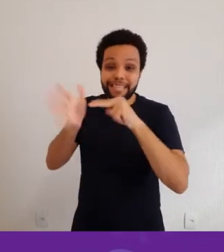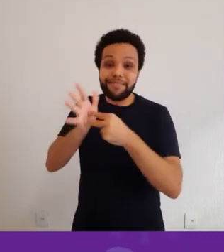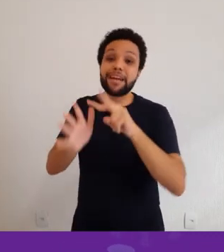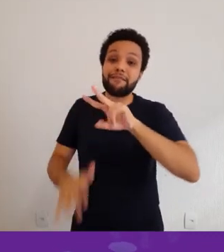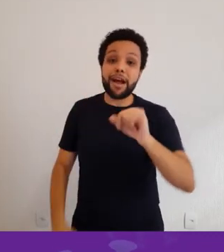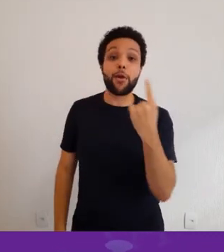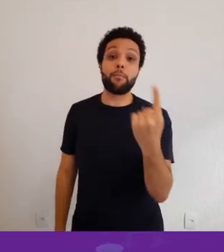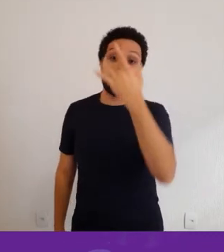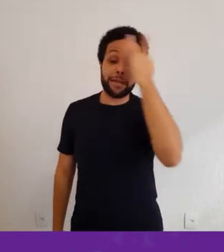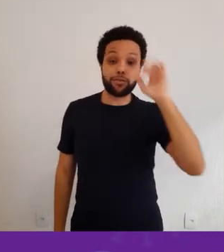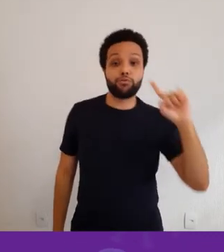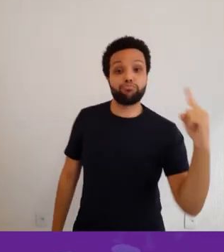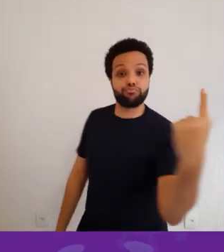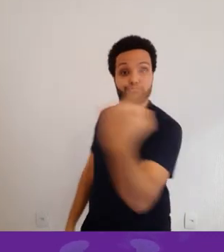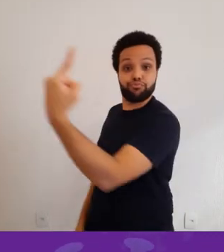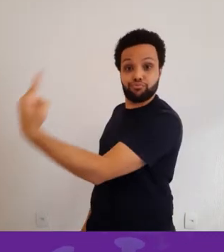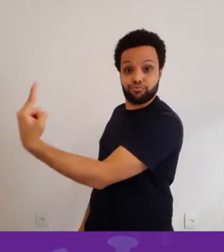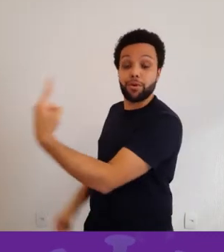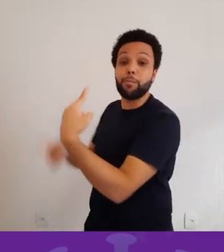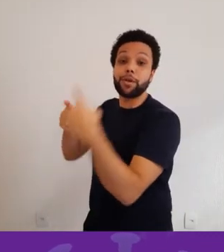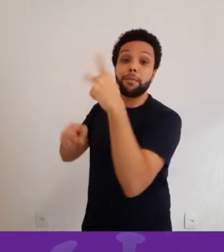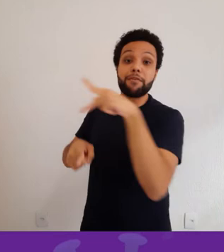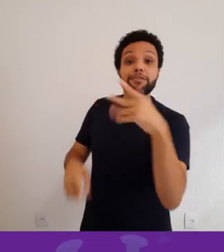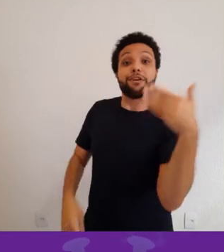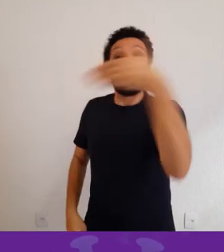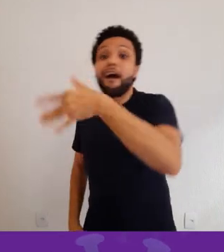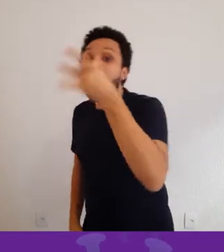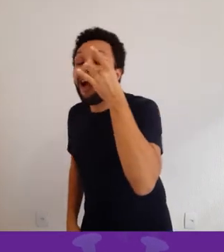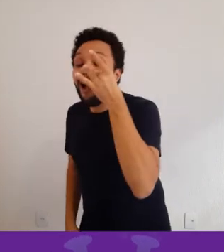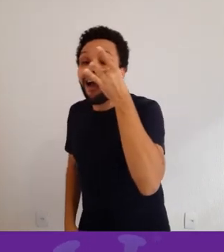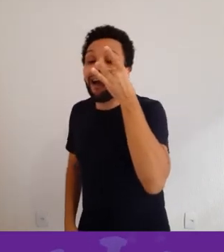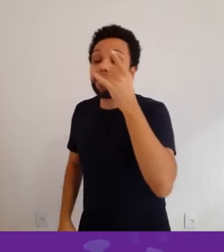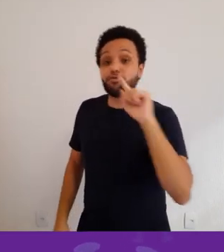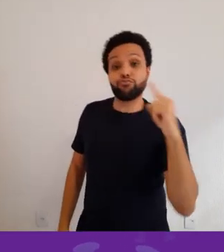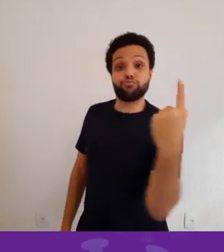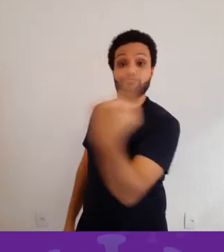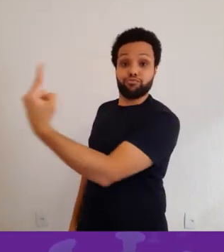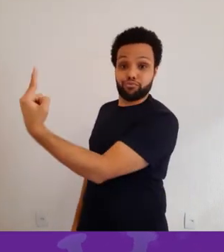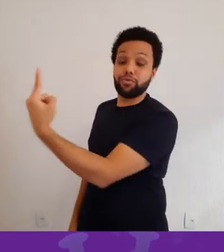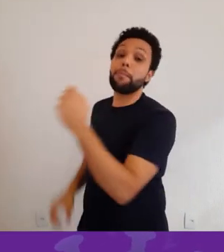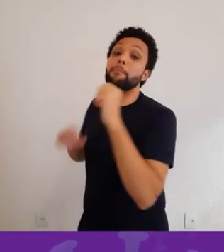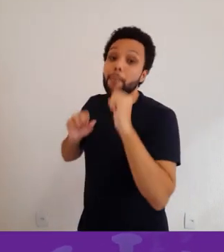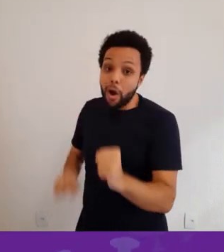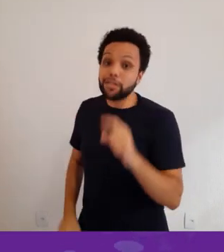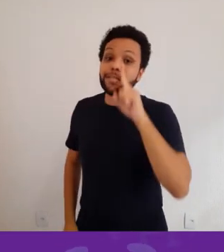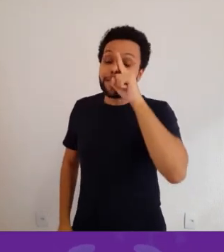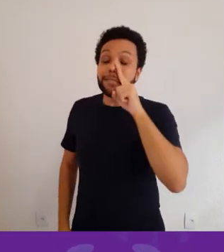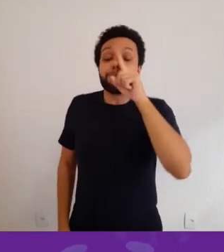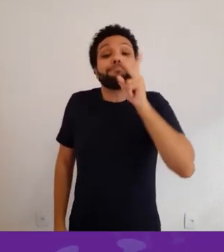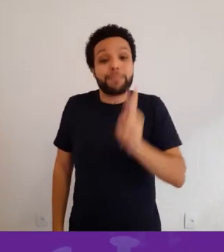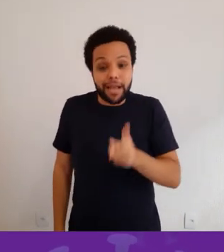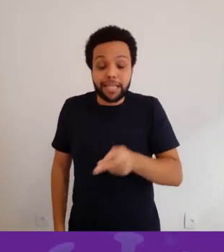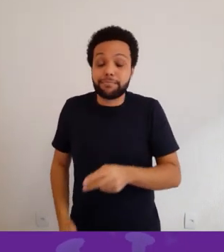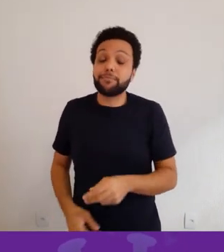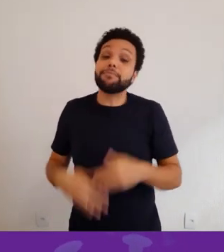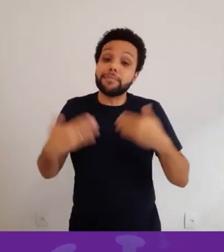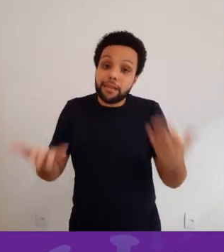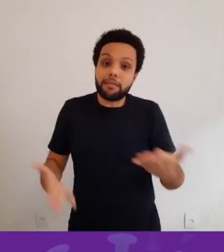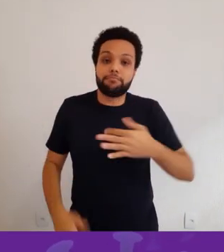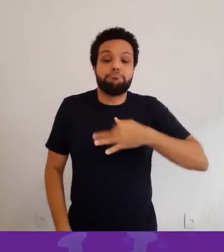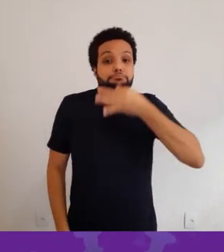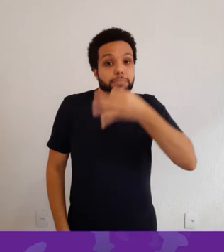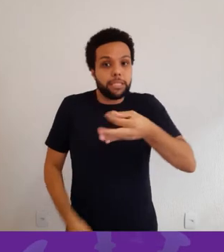significar circulação de pessoas. Então realmente assim, não é prudente as pessoas